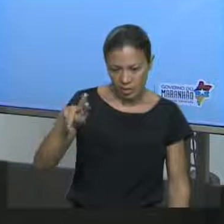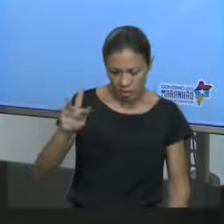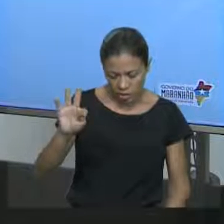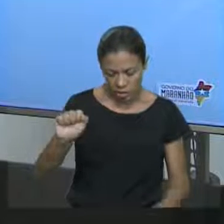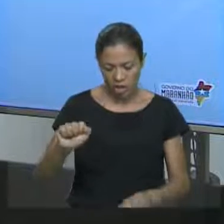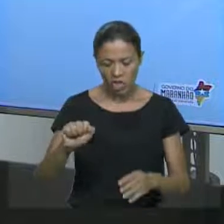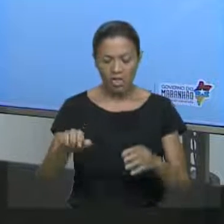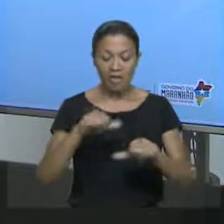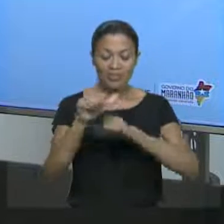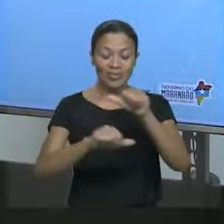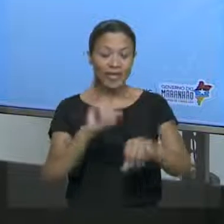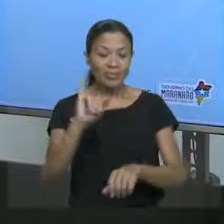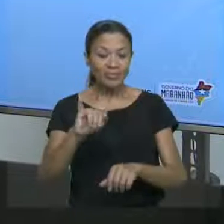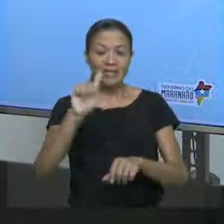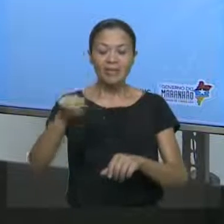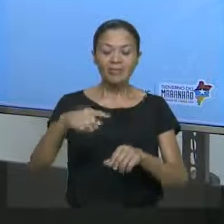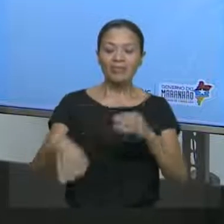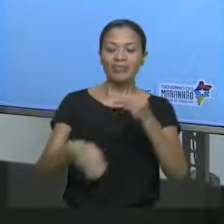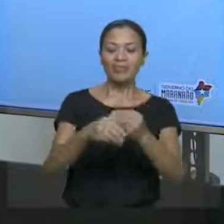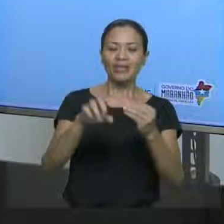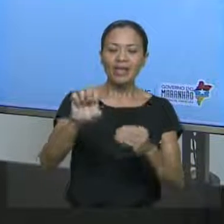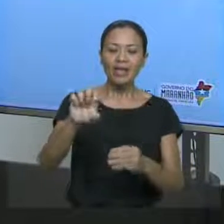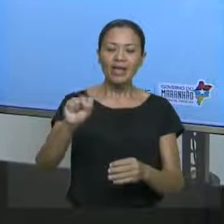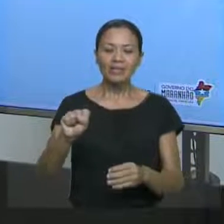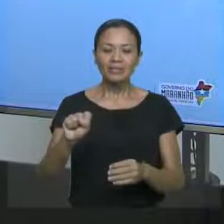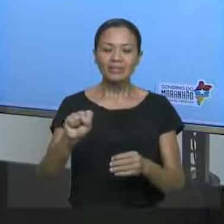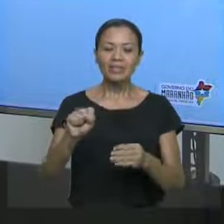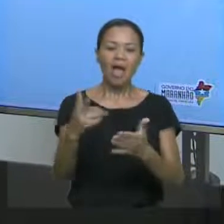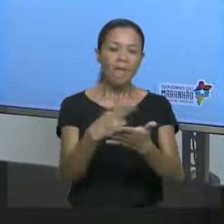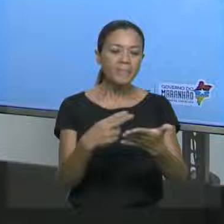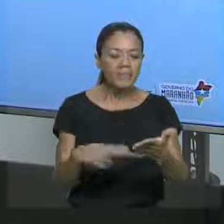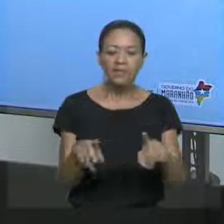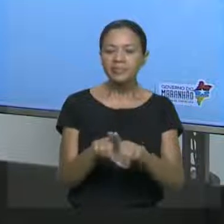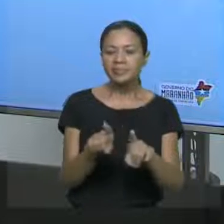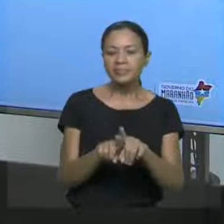coloca S. Então, to try, o verbo tentar vai ficar tries.